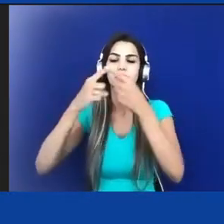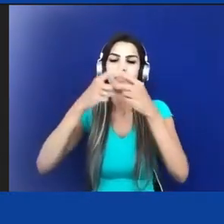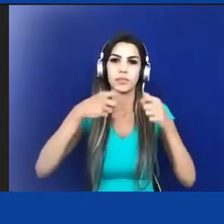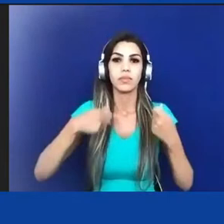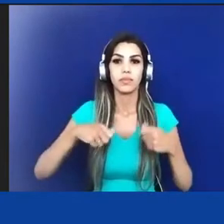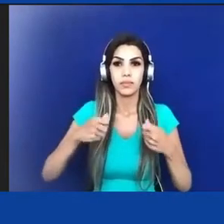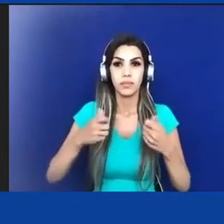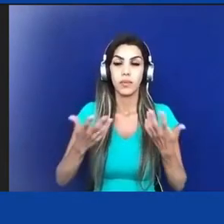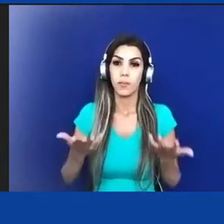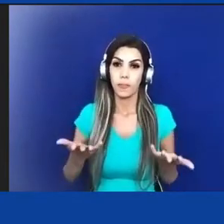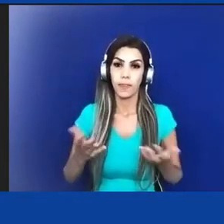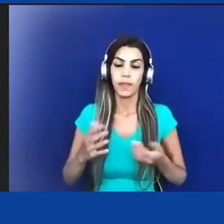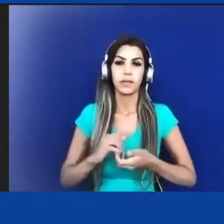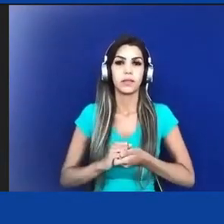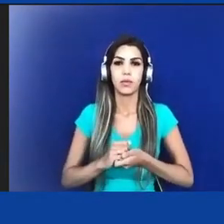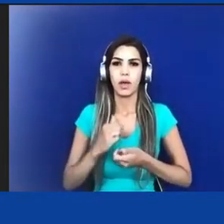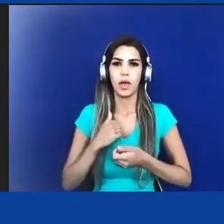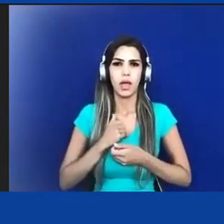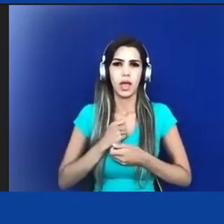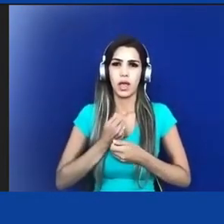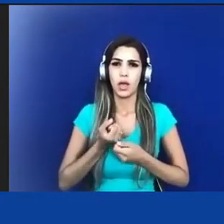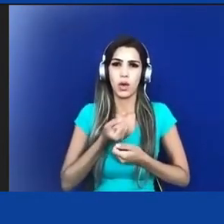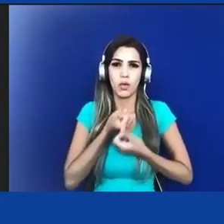segredo, a nossa própria presidente